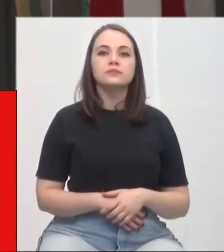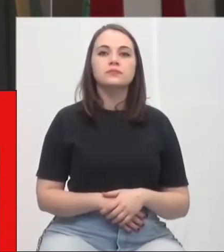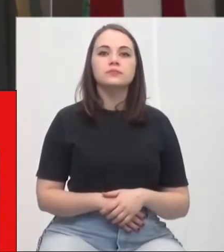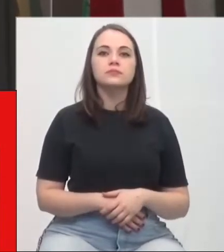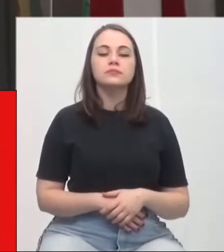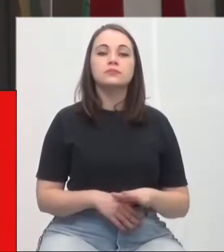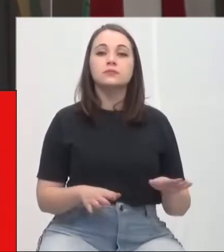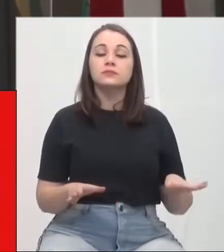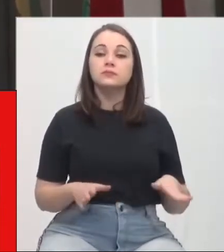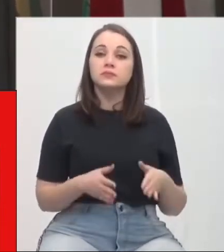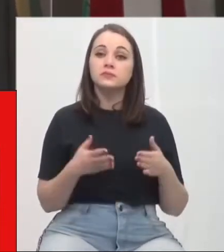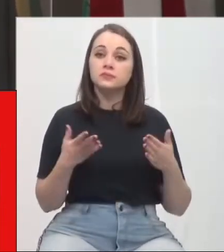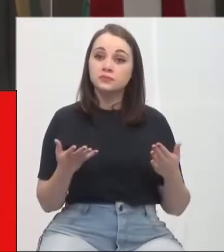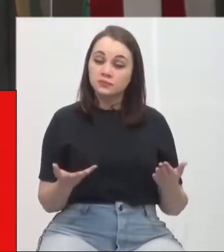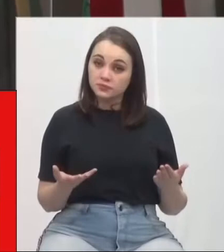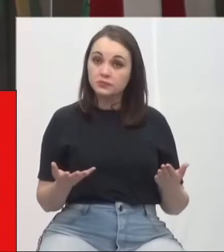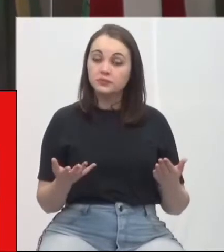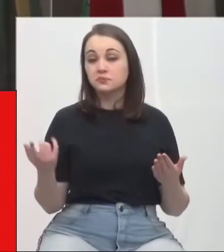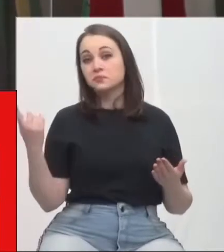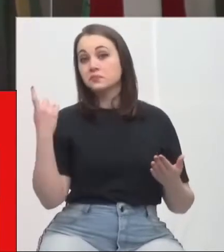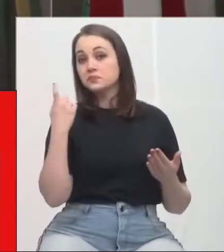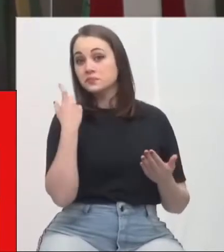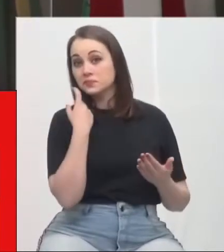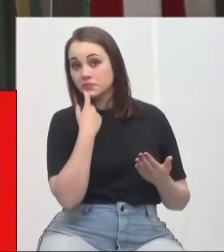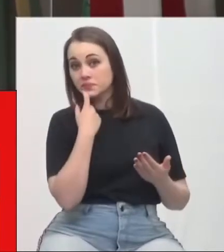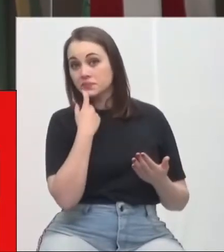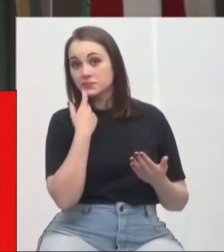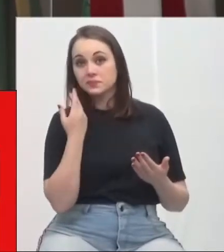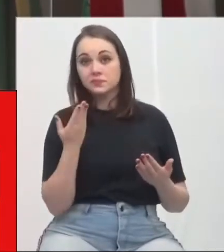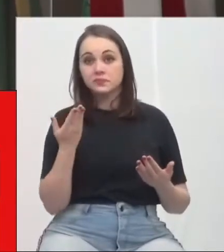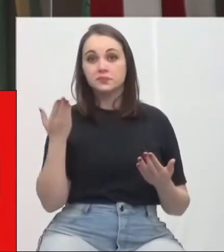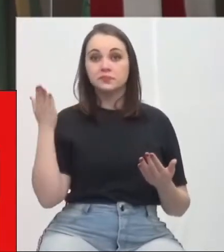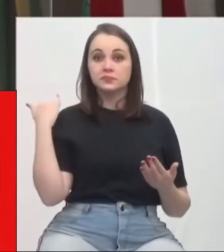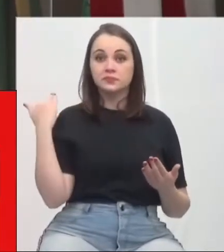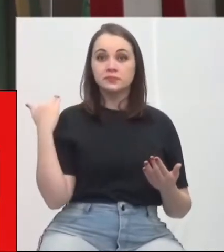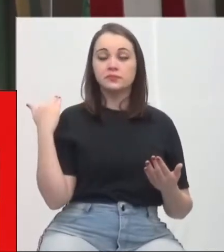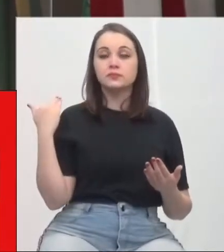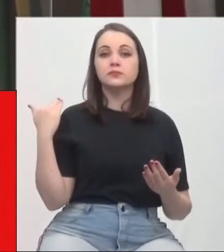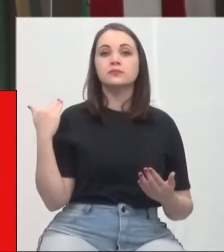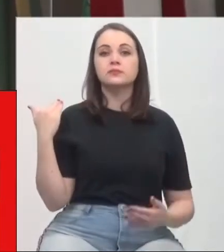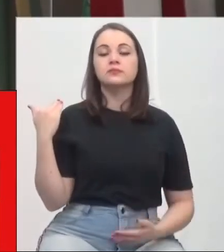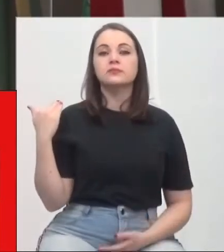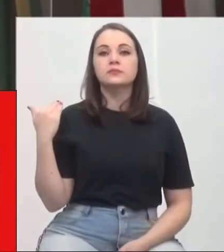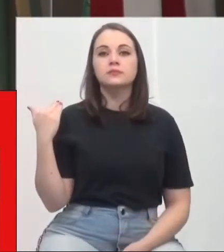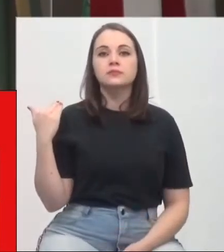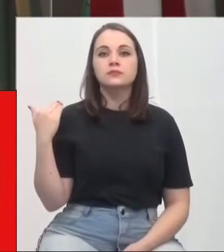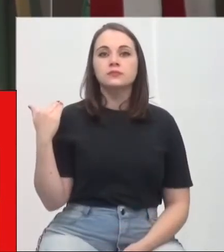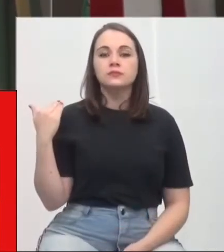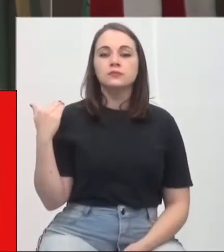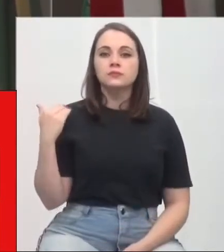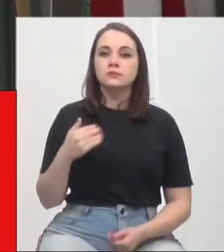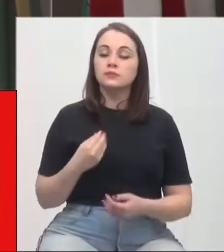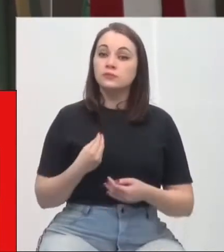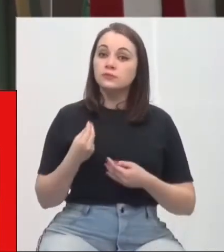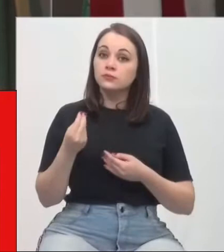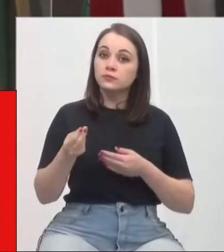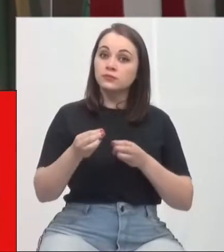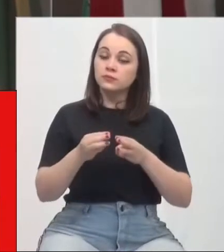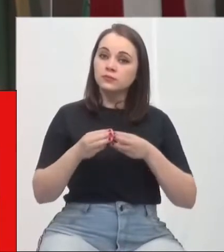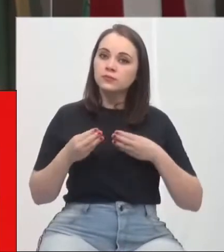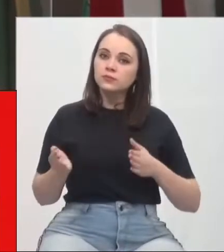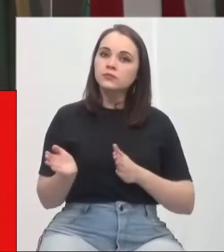nossa população, na sexta-feira, nosso presidente, entregamos a moção de aplausos